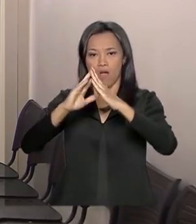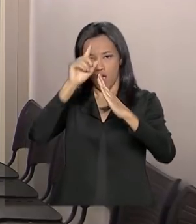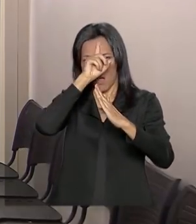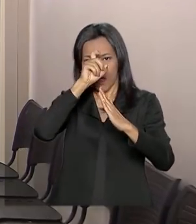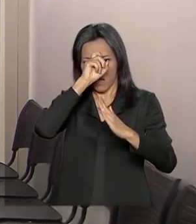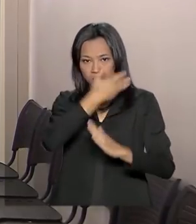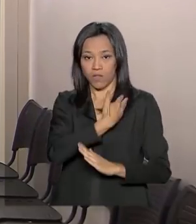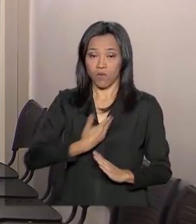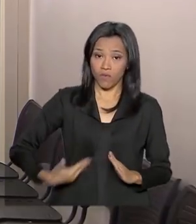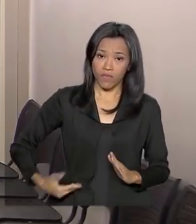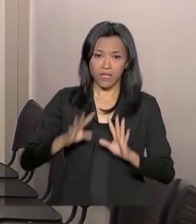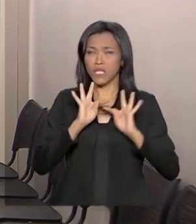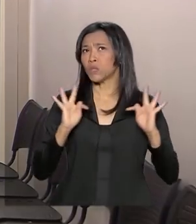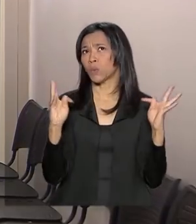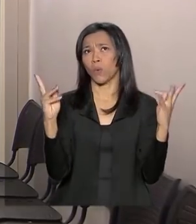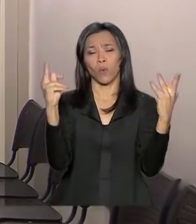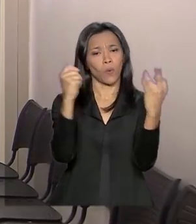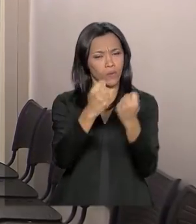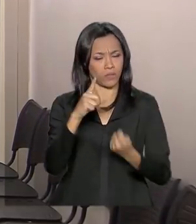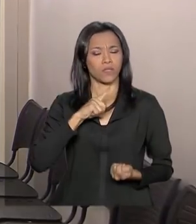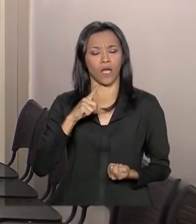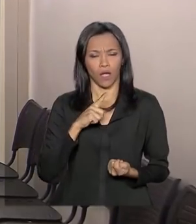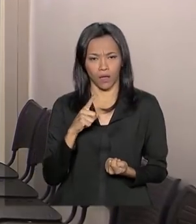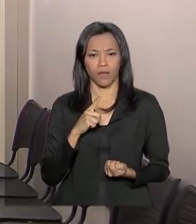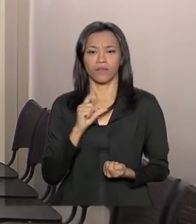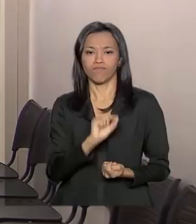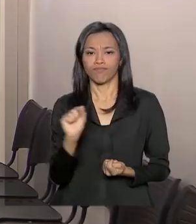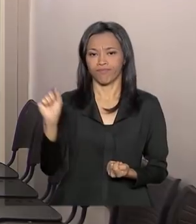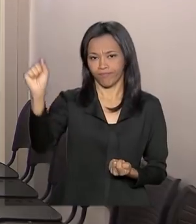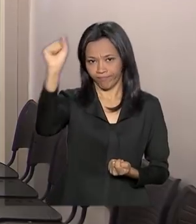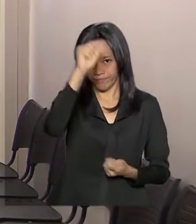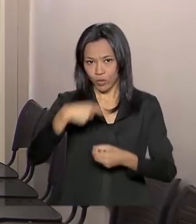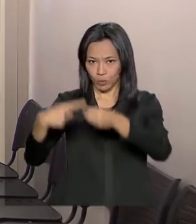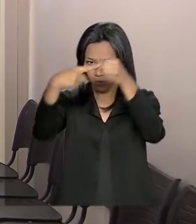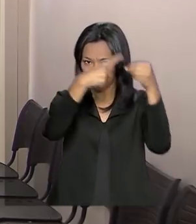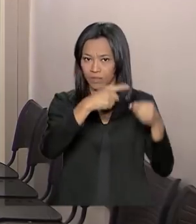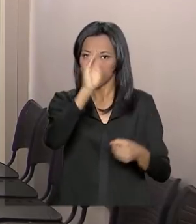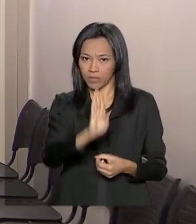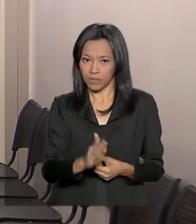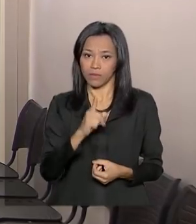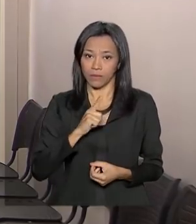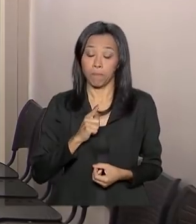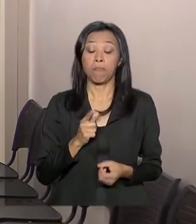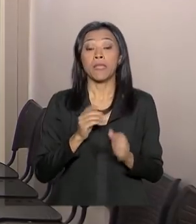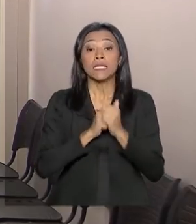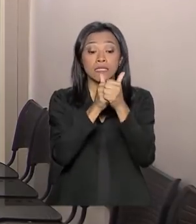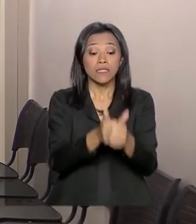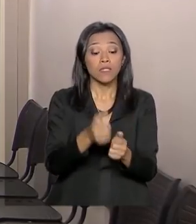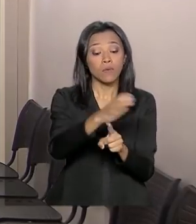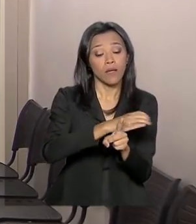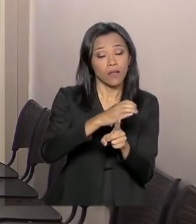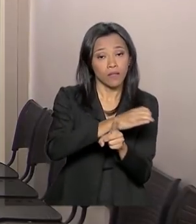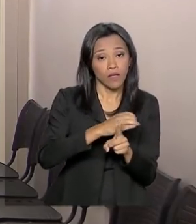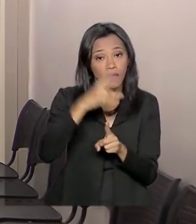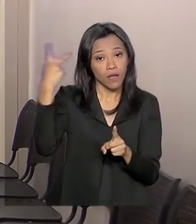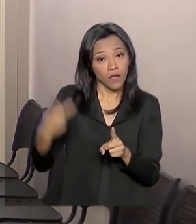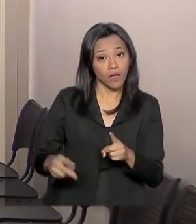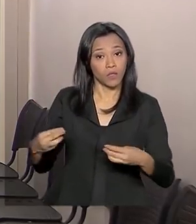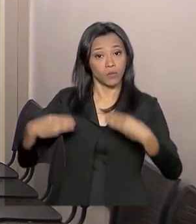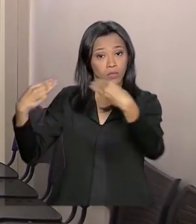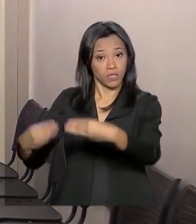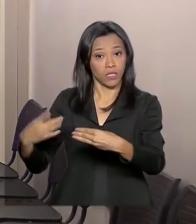praticamente todas as UBS dos municípios brasileiros. Pelo calendário do Ministério, essa vacina,